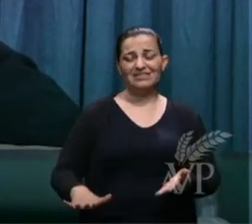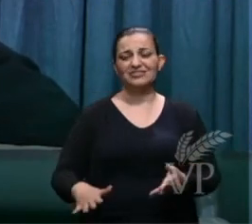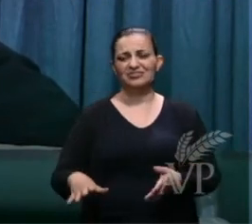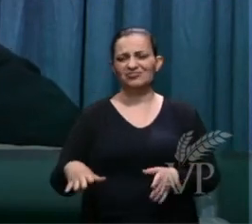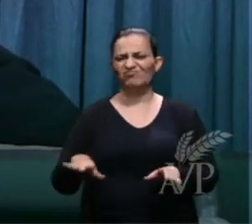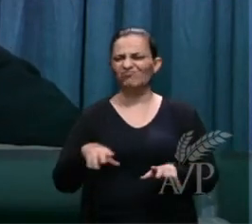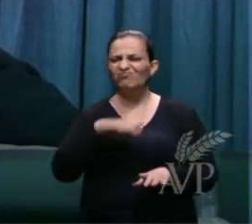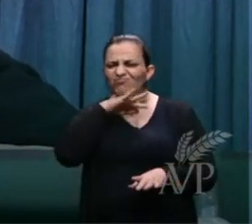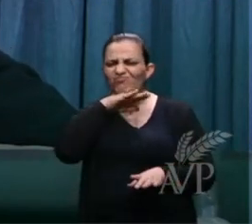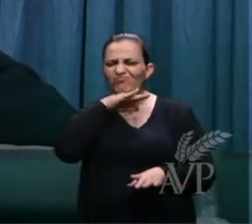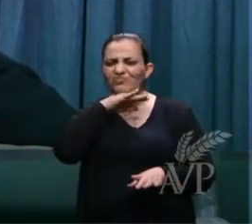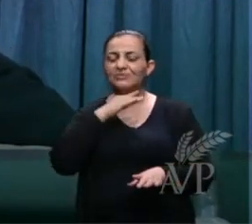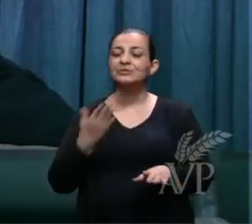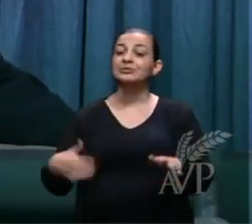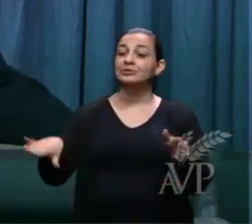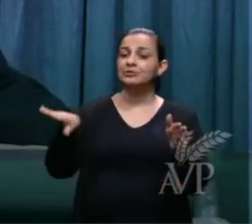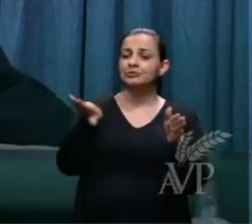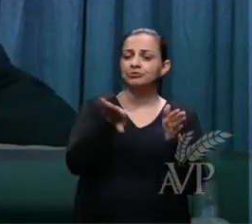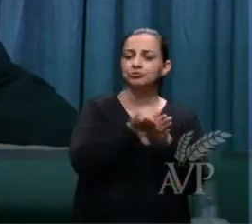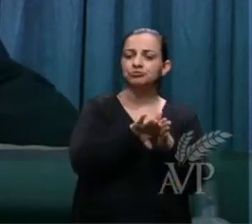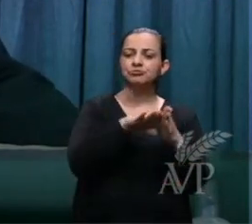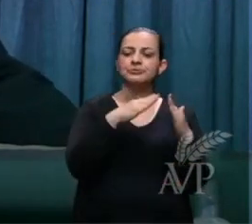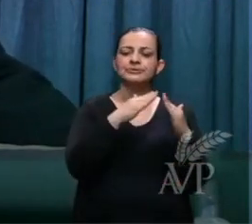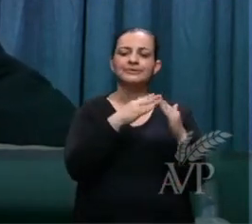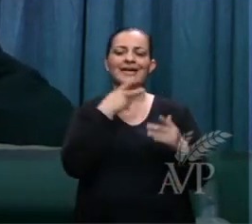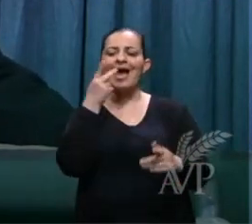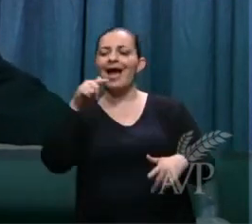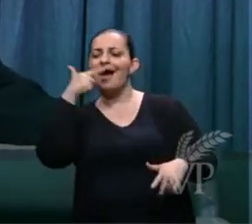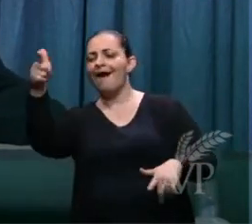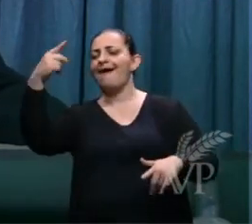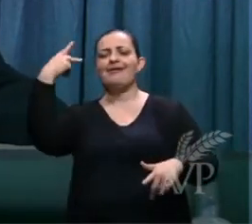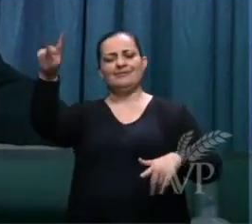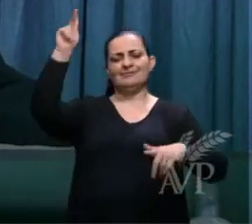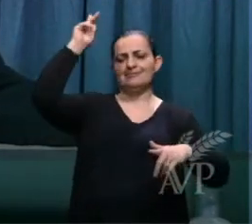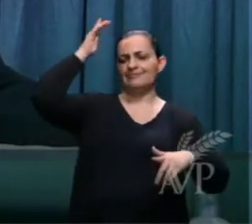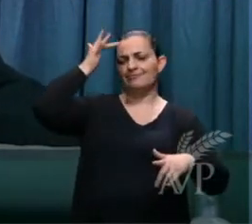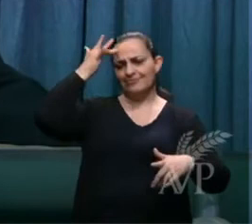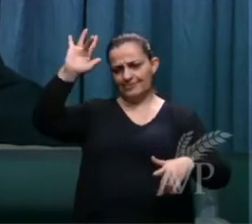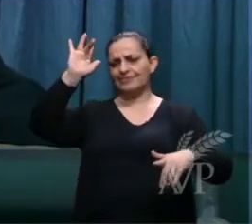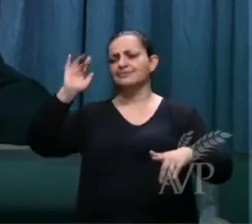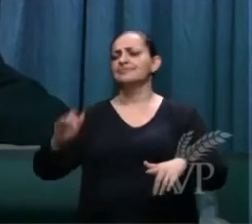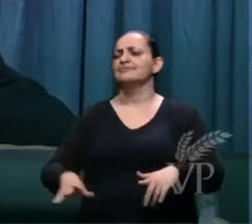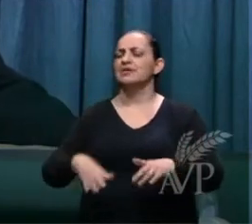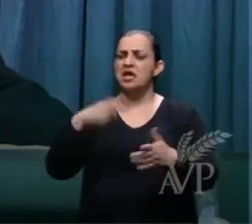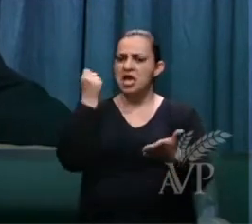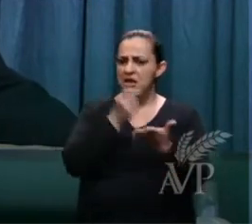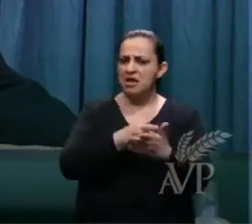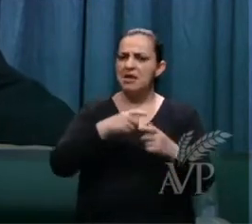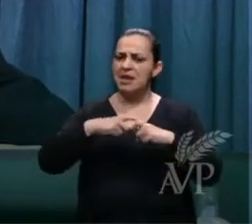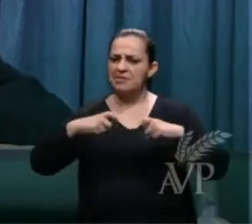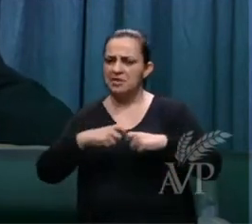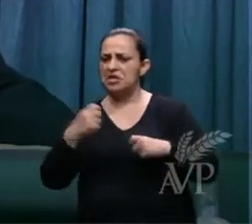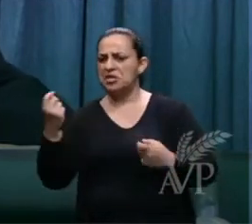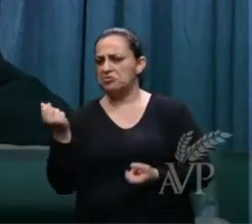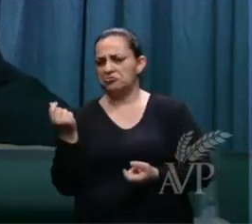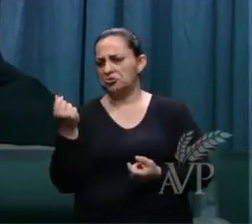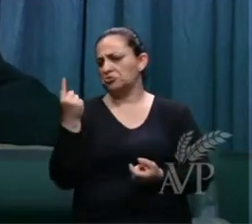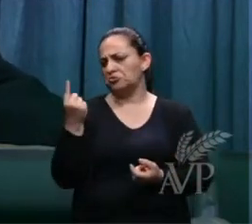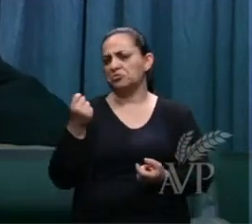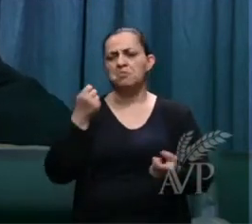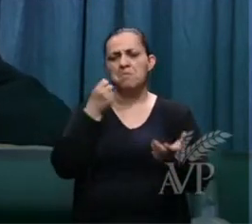e ainda chegou se gavando para a esposa vocês não sabem comprar eu com dinheiro de uma comprei duas ou três